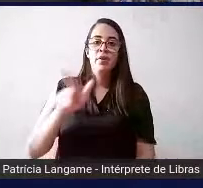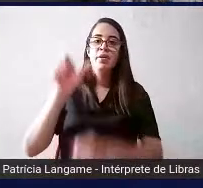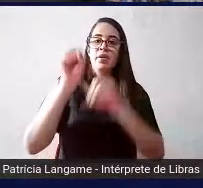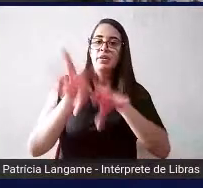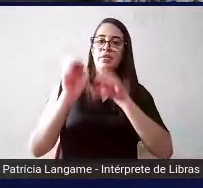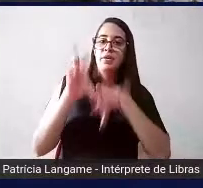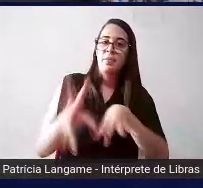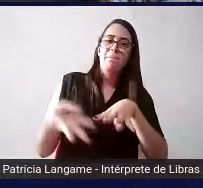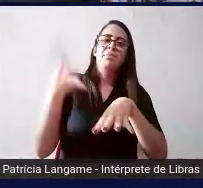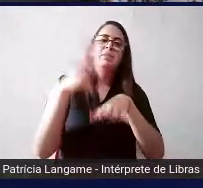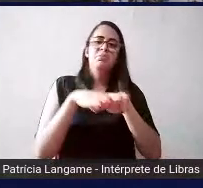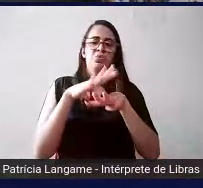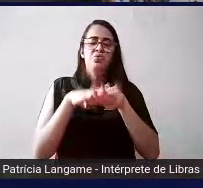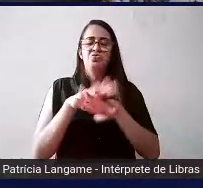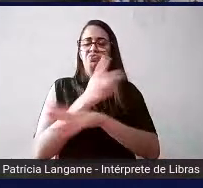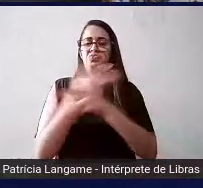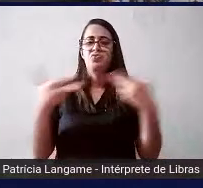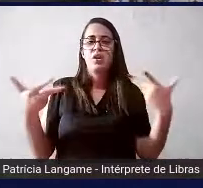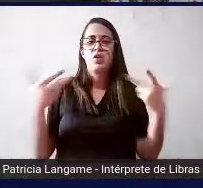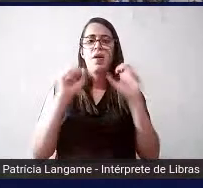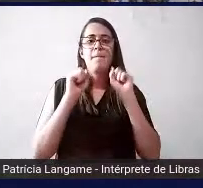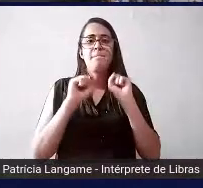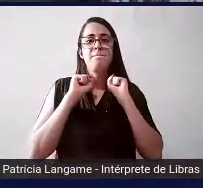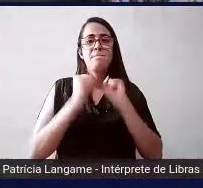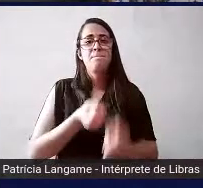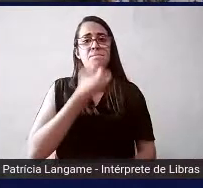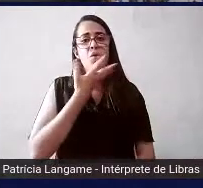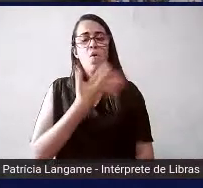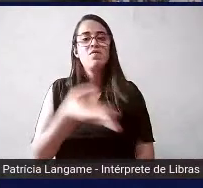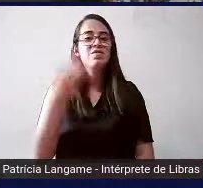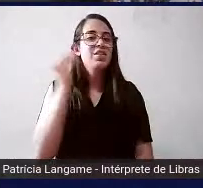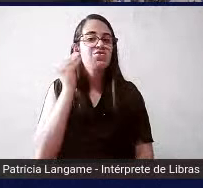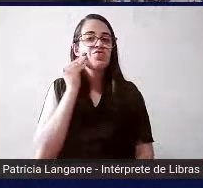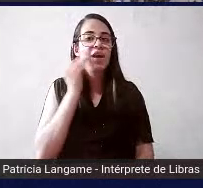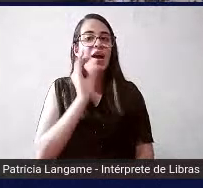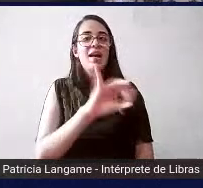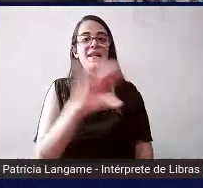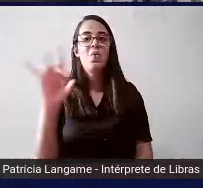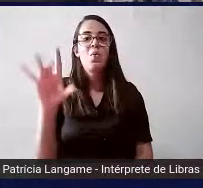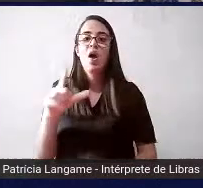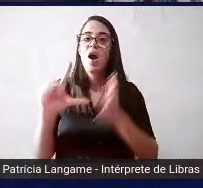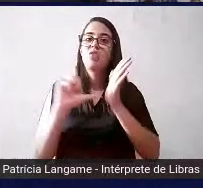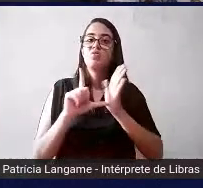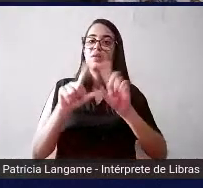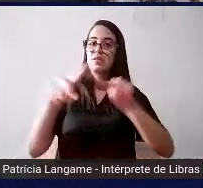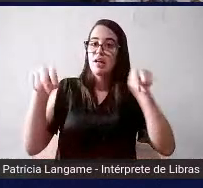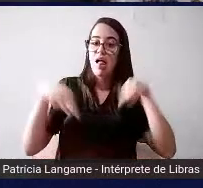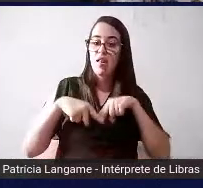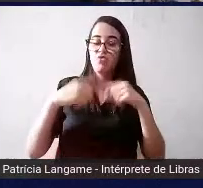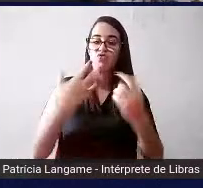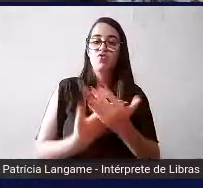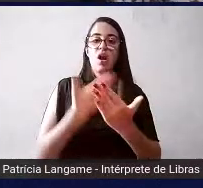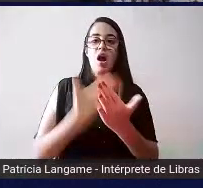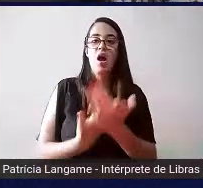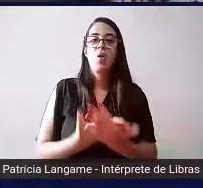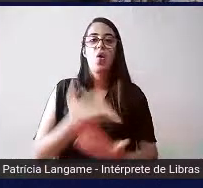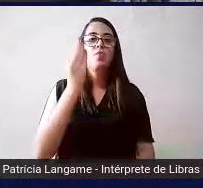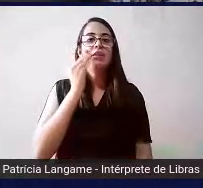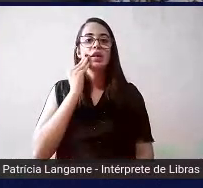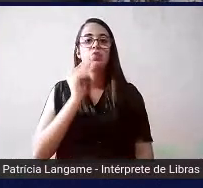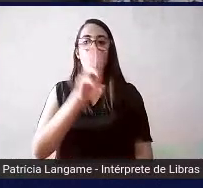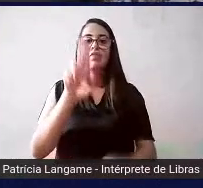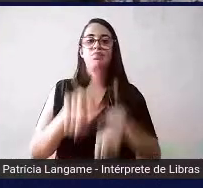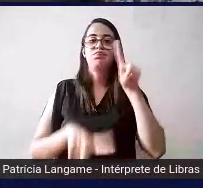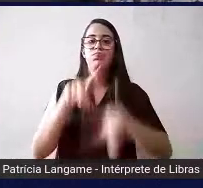matemática e tal mas é bom vocês testarem cada um deles antes de levar para a sala de aula como tentar utilizar como recurso